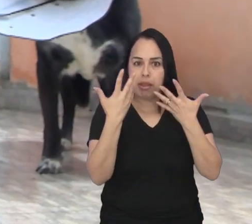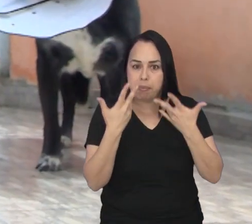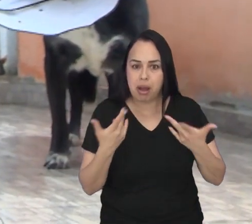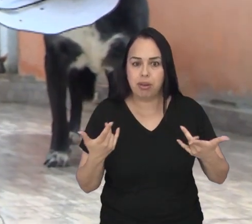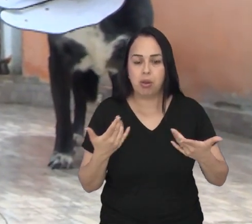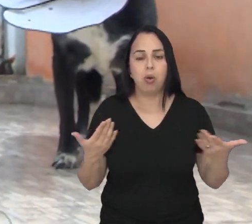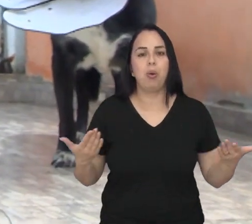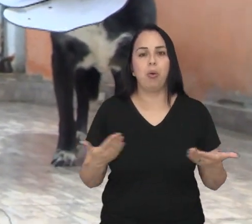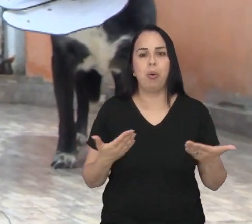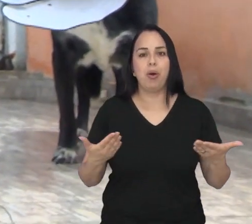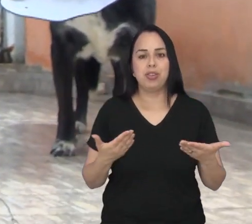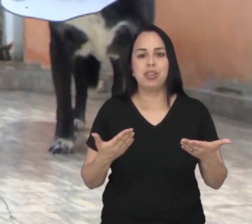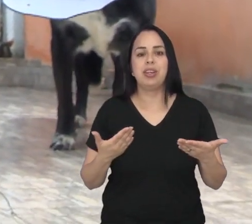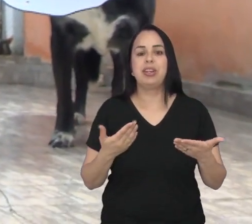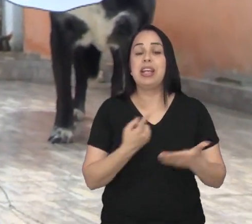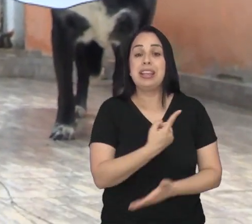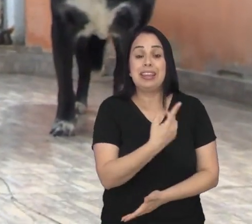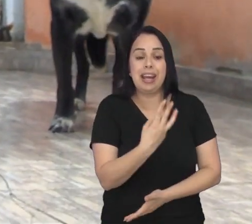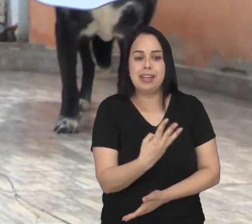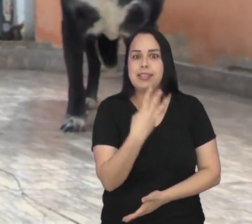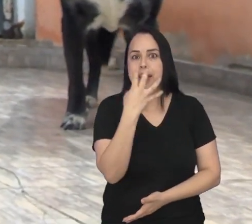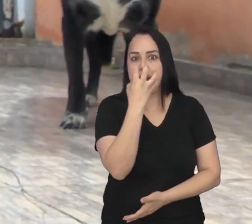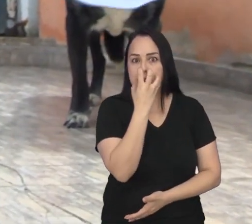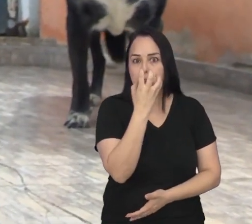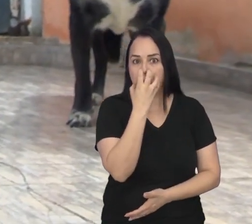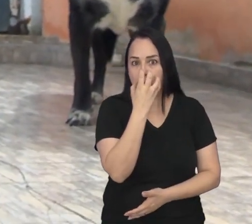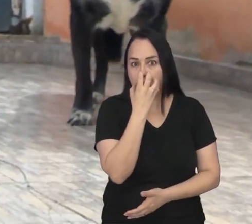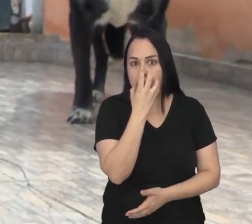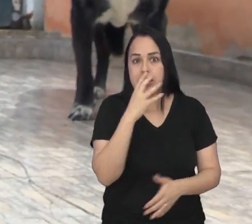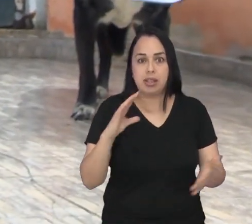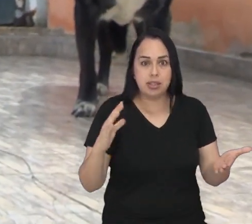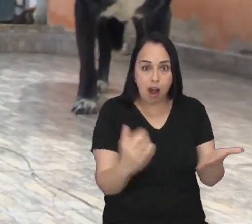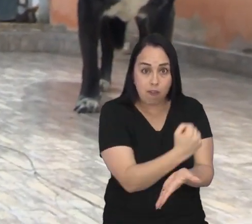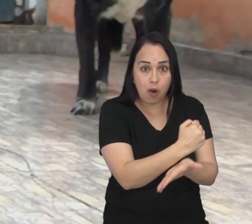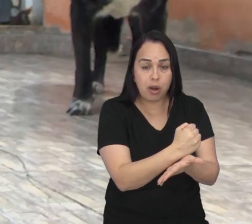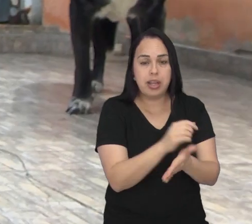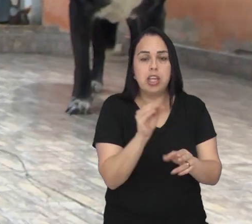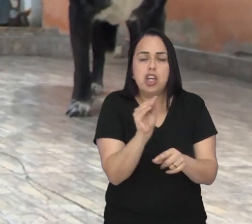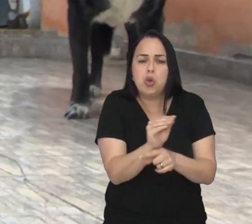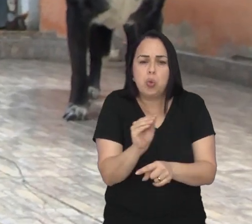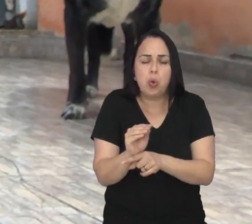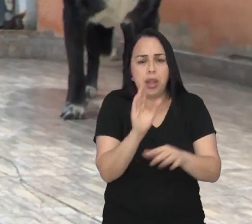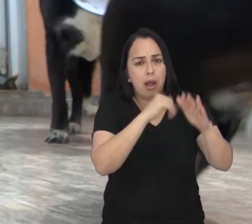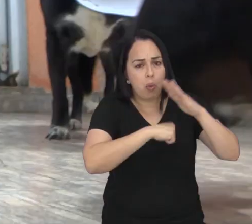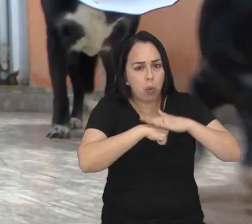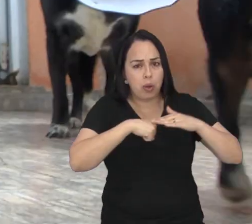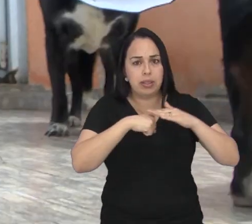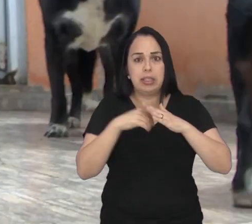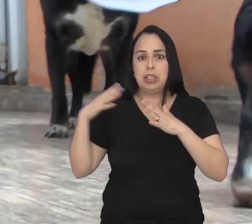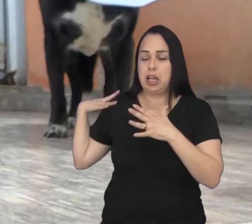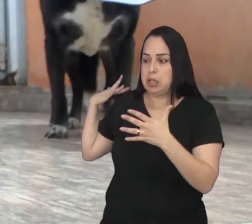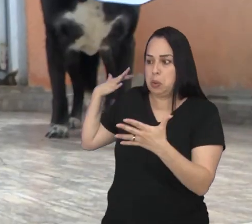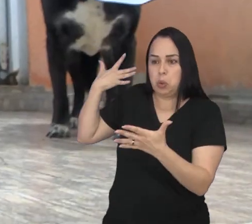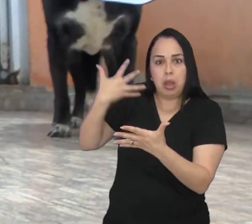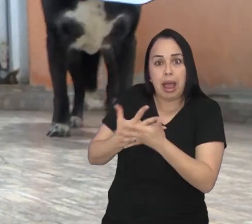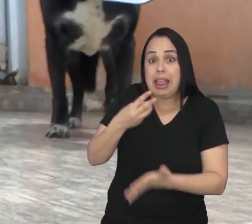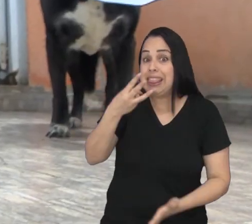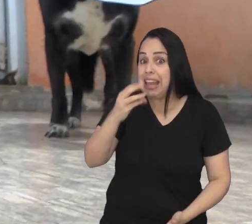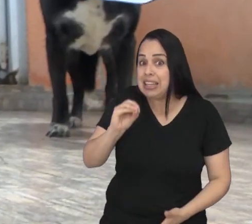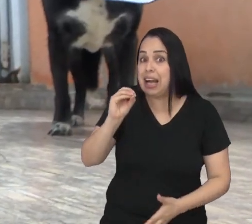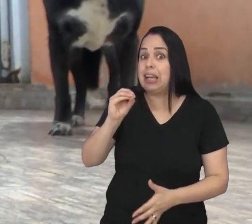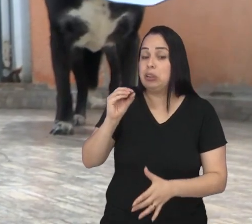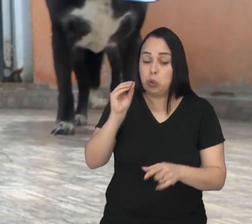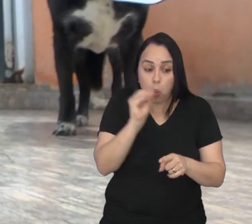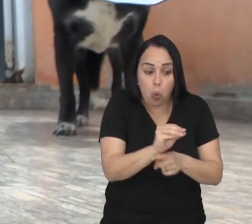Hoje ela divide a atenção entre os 13 cães que resgatou e cuida com muito carinho. Já são mais de 30